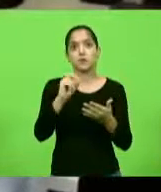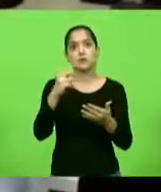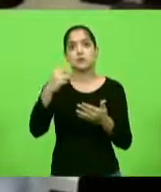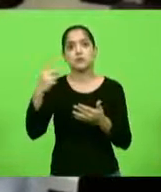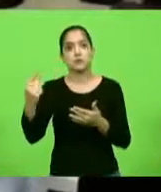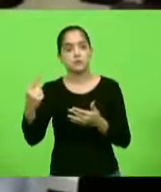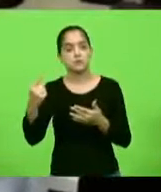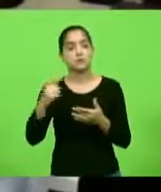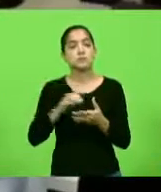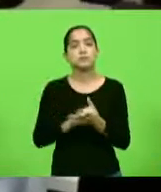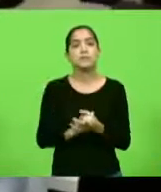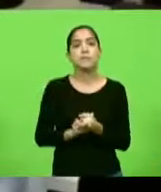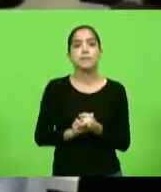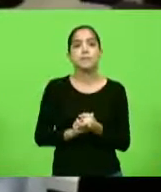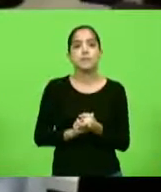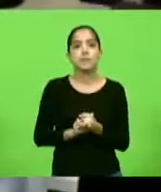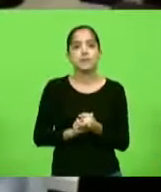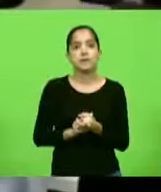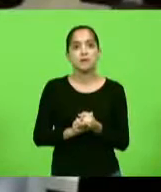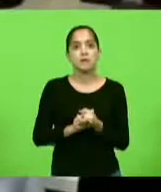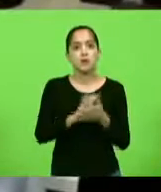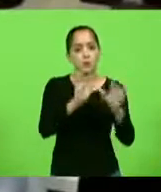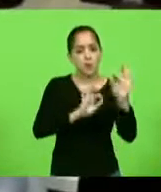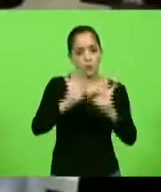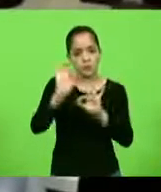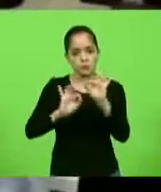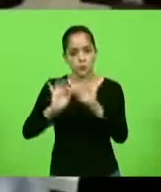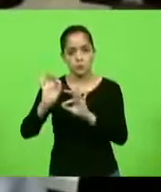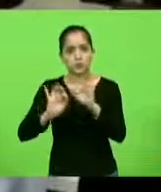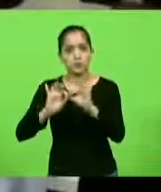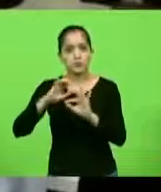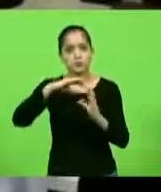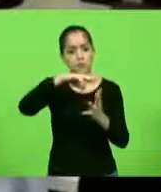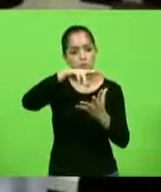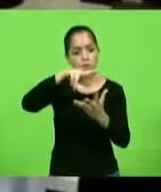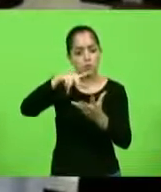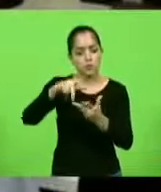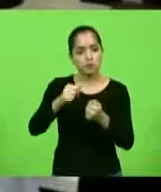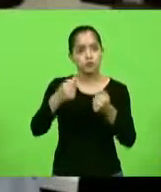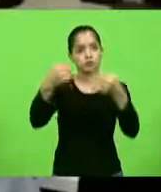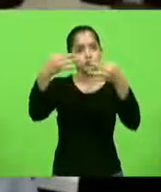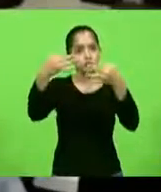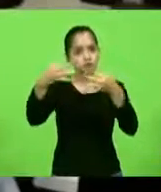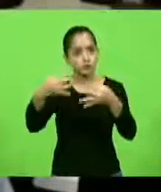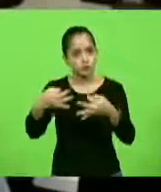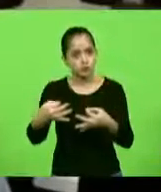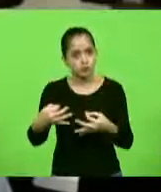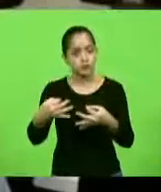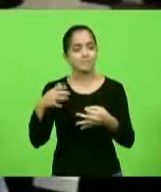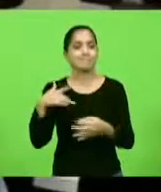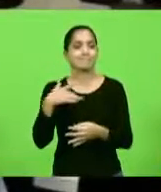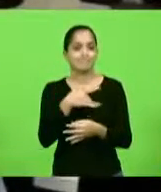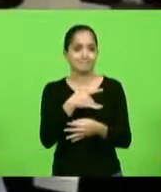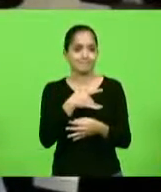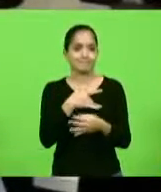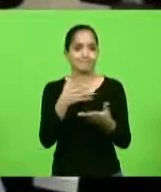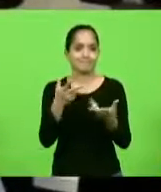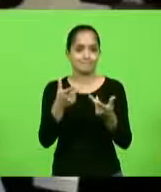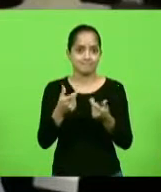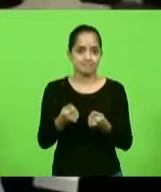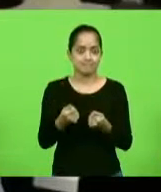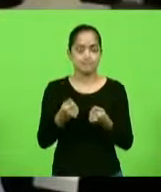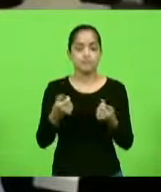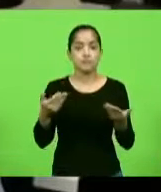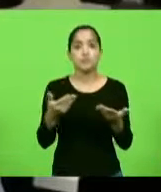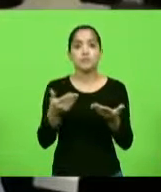Mundial de Saúde é construindo um mundo mais justo e saudável. Pelo segundo ano consecutivo,